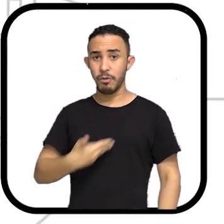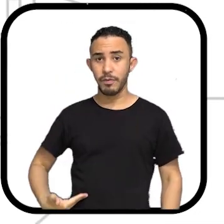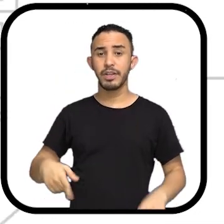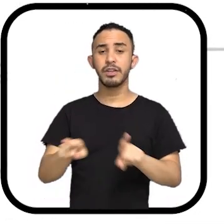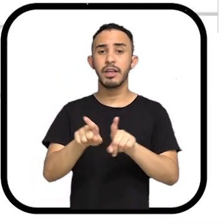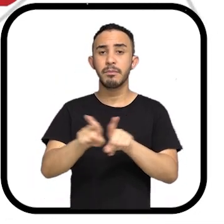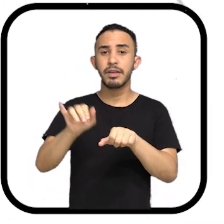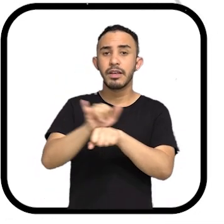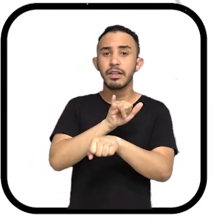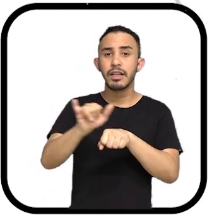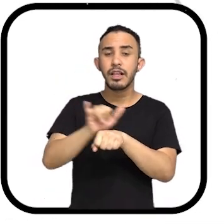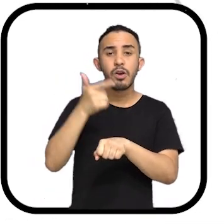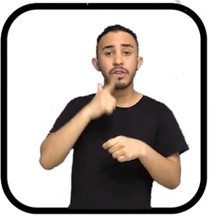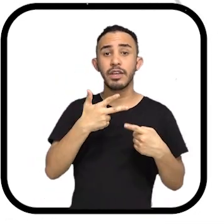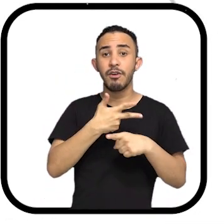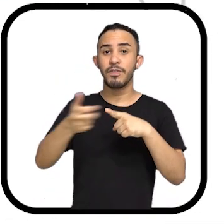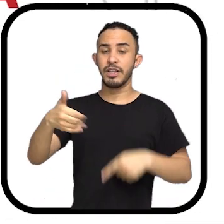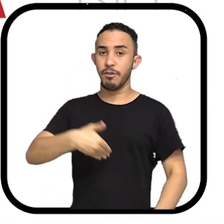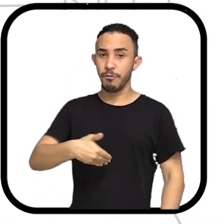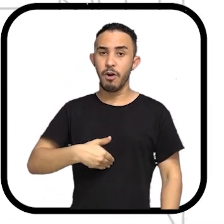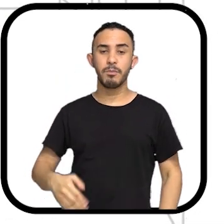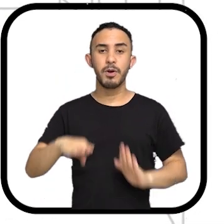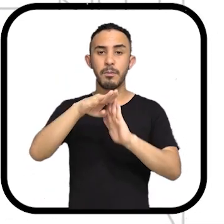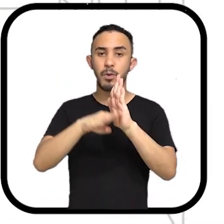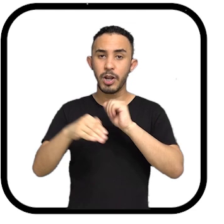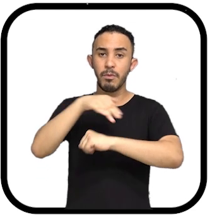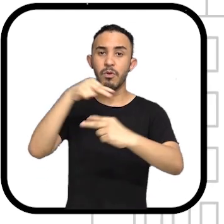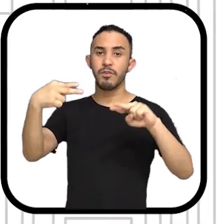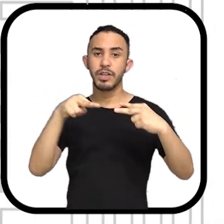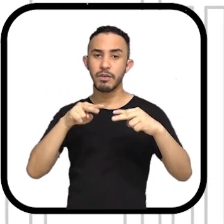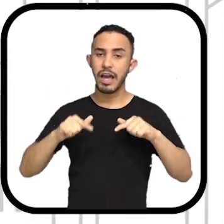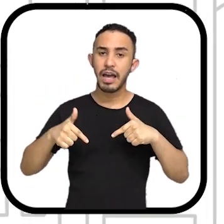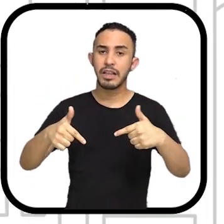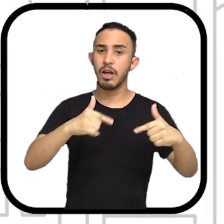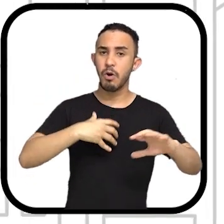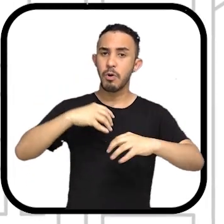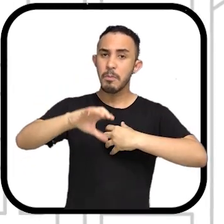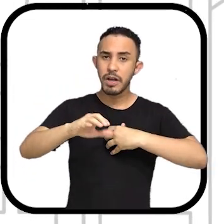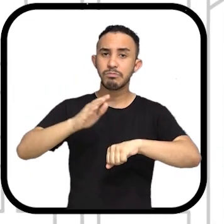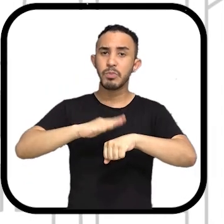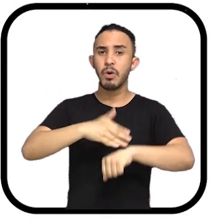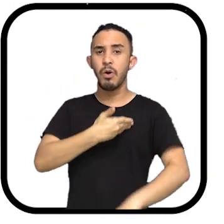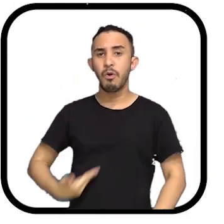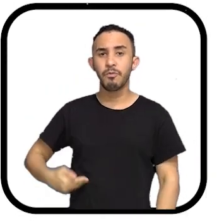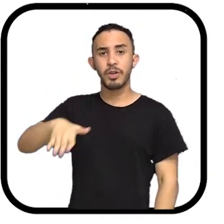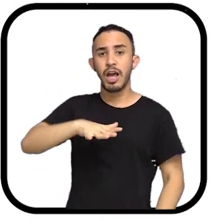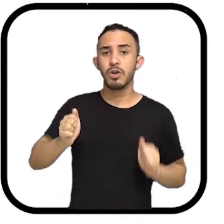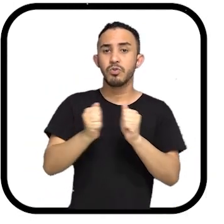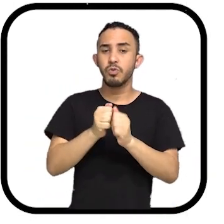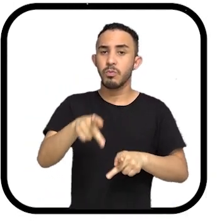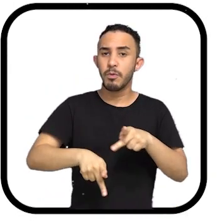Têm saída para a violência estatal. Têm saída para a fome. Têm o Ruas Visíveis, que garante uma atuação